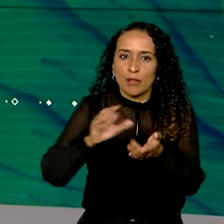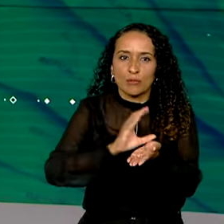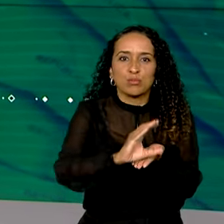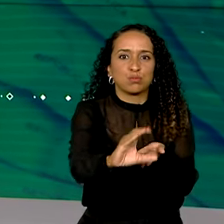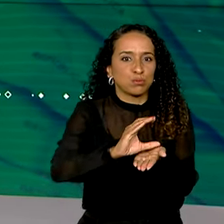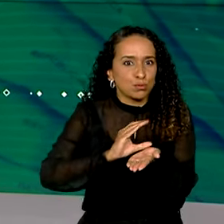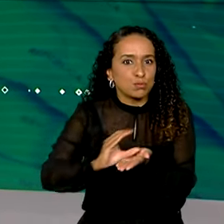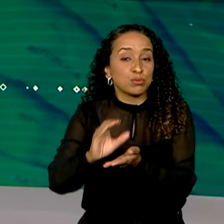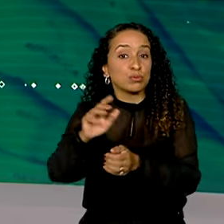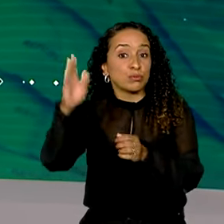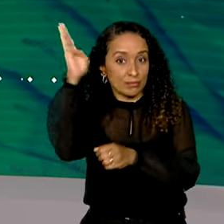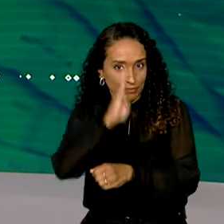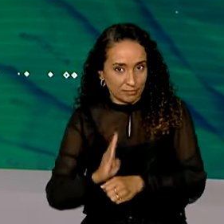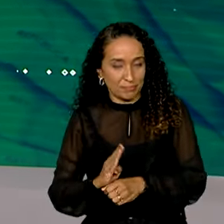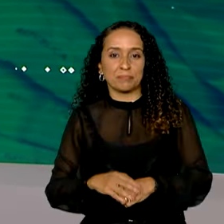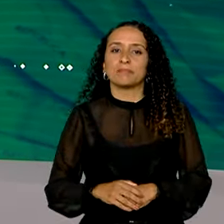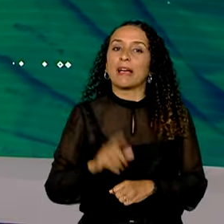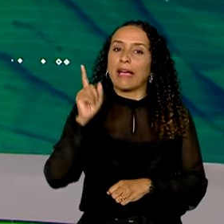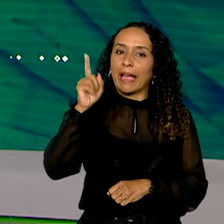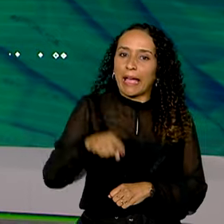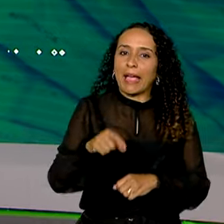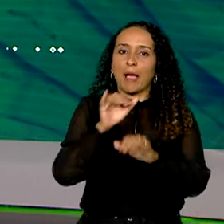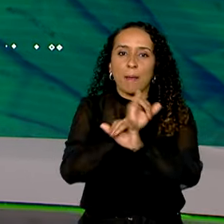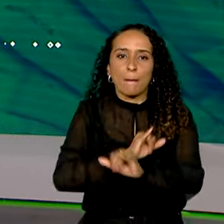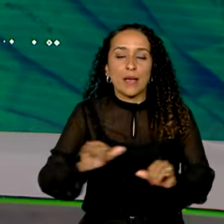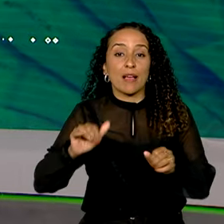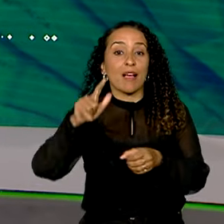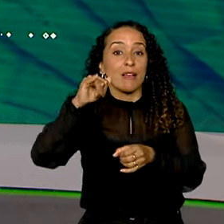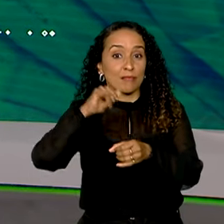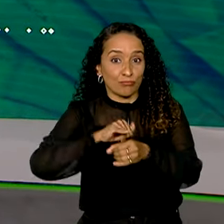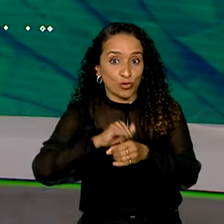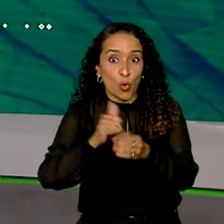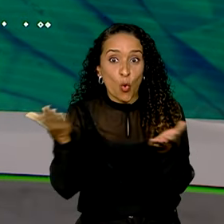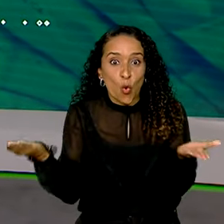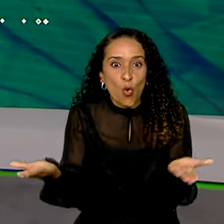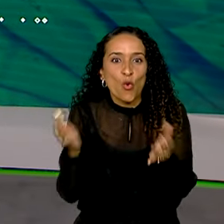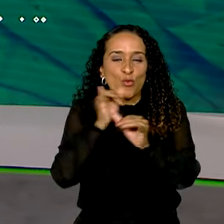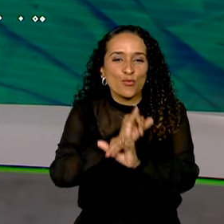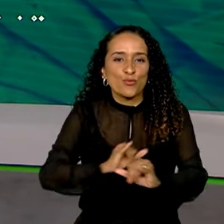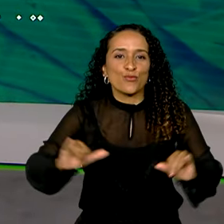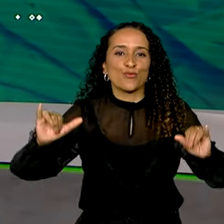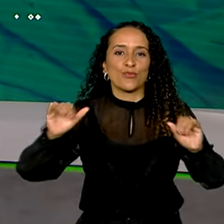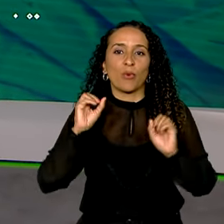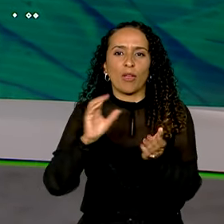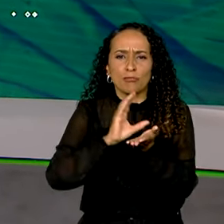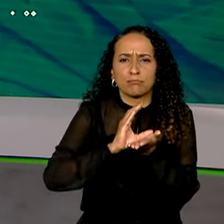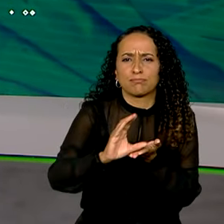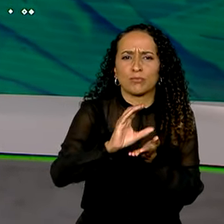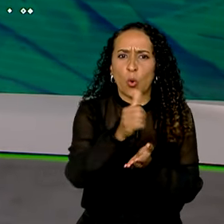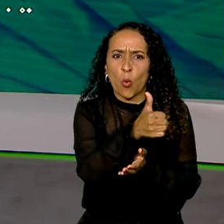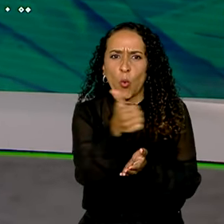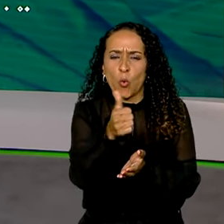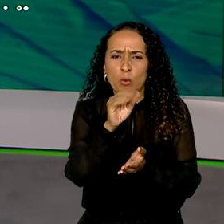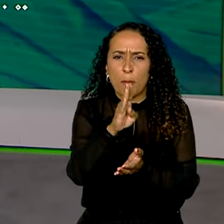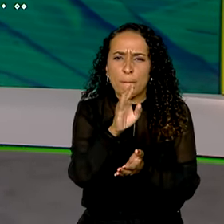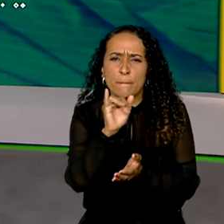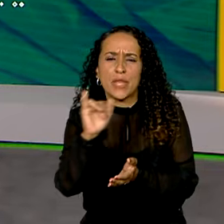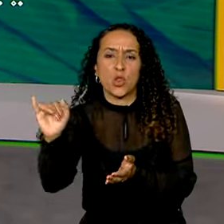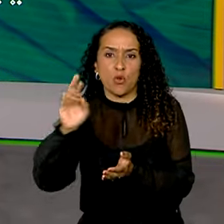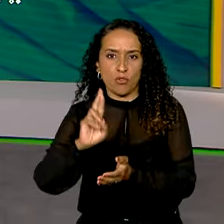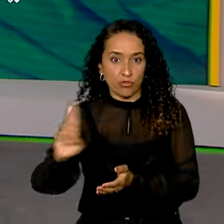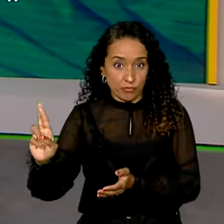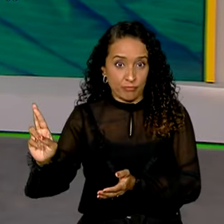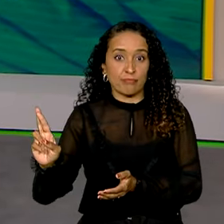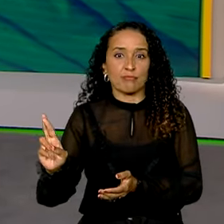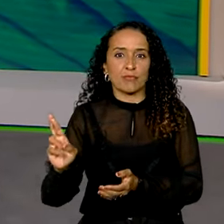investimentos no país. Essa é a mensagem que a Toyota passou hoje ao anunciar um investimento de 11 bilhões de